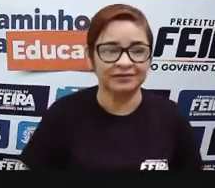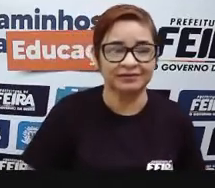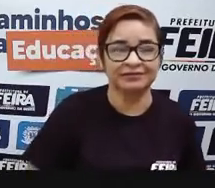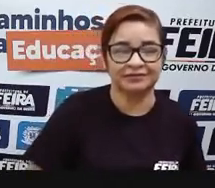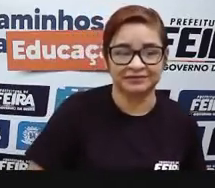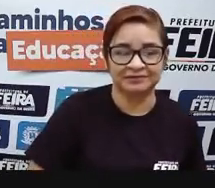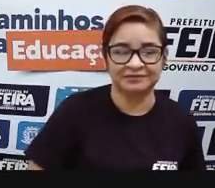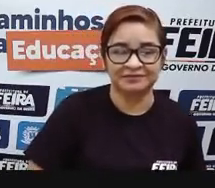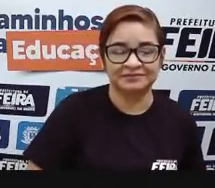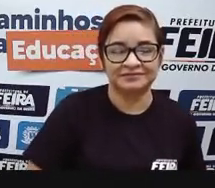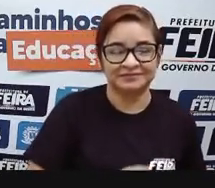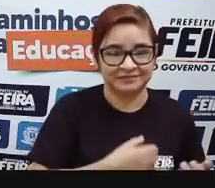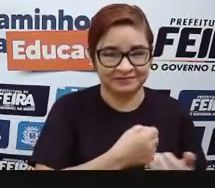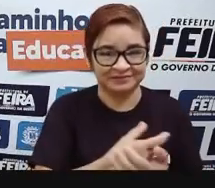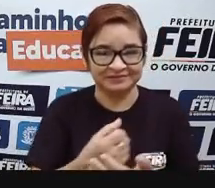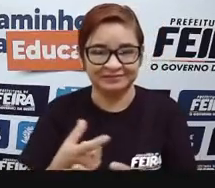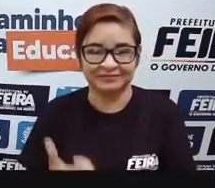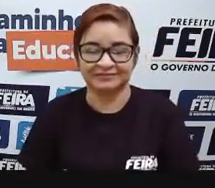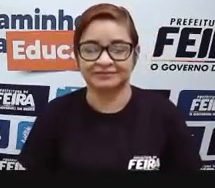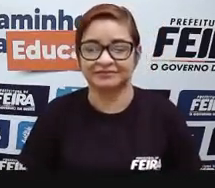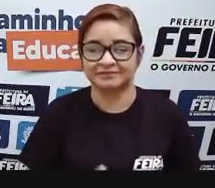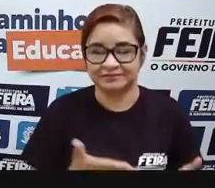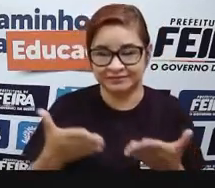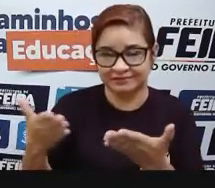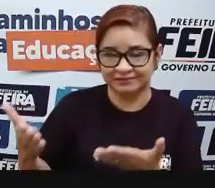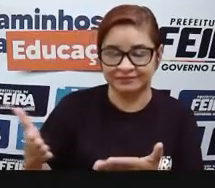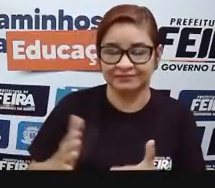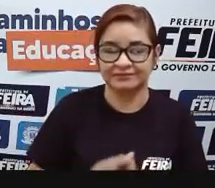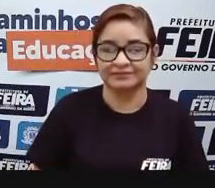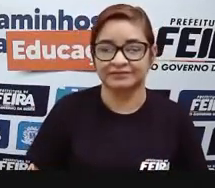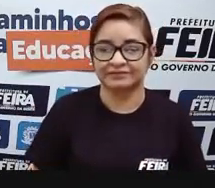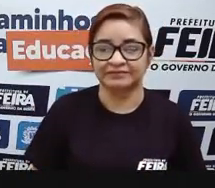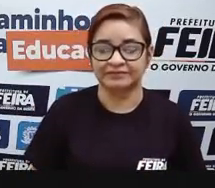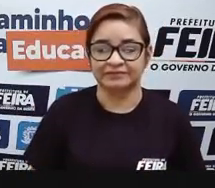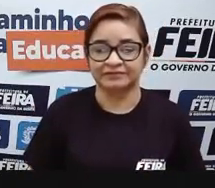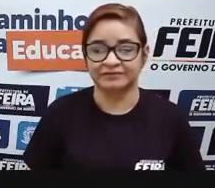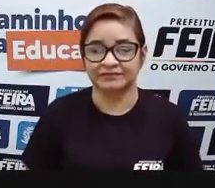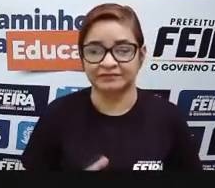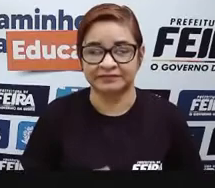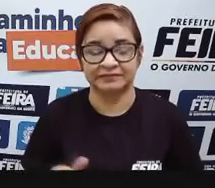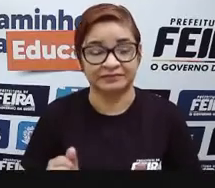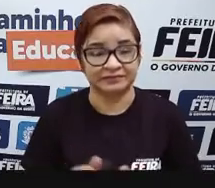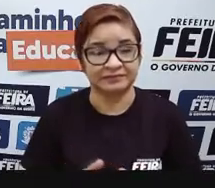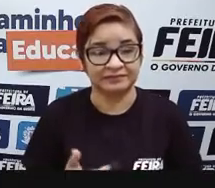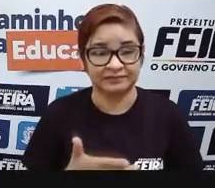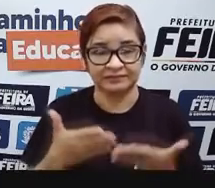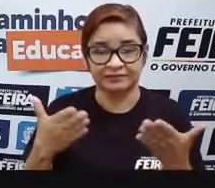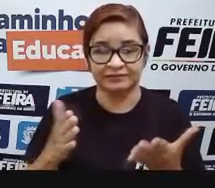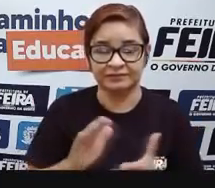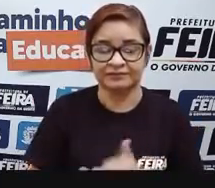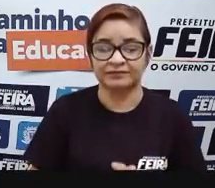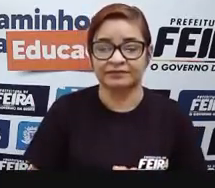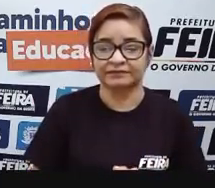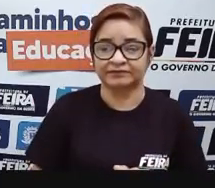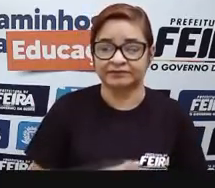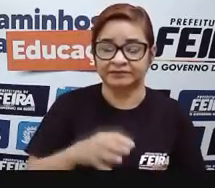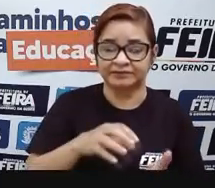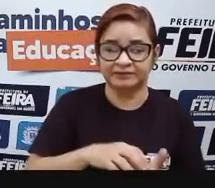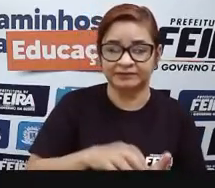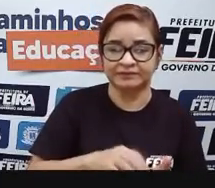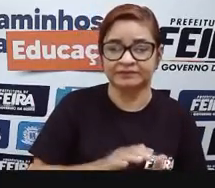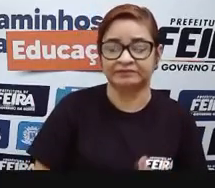toda. E esse é o Calçadão da Salles Barbosa, né? E que faz parte também, está contemplado com o chamado Projeto Centro da Prefeitura